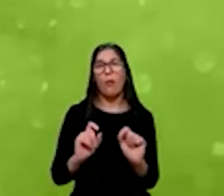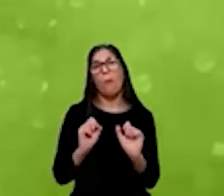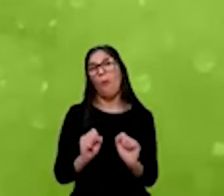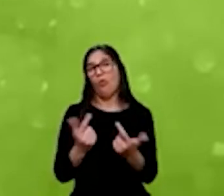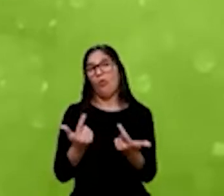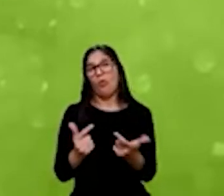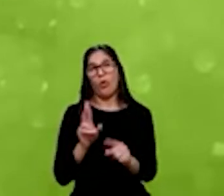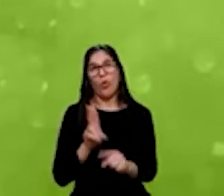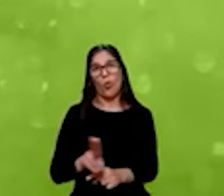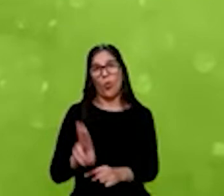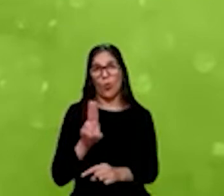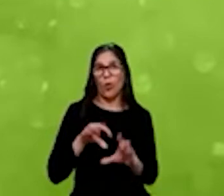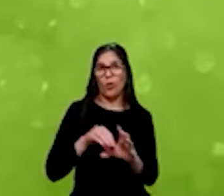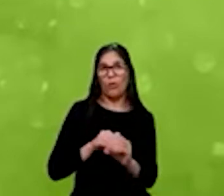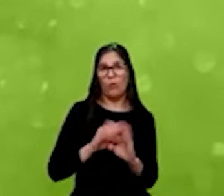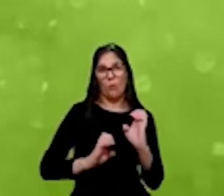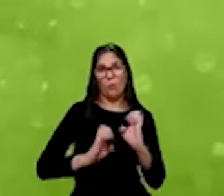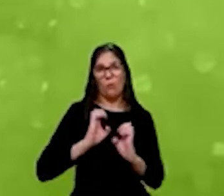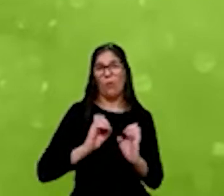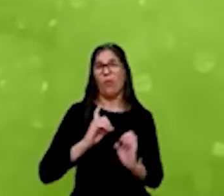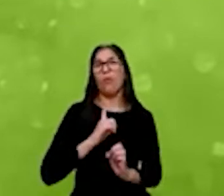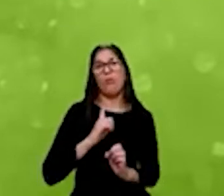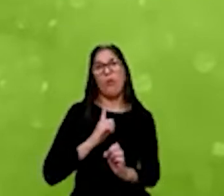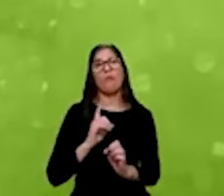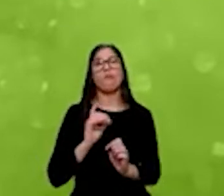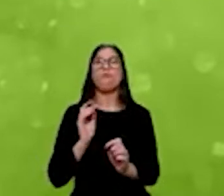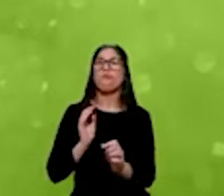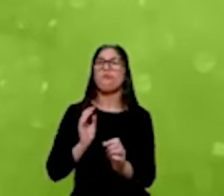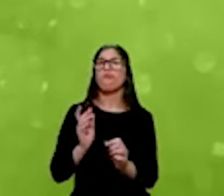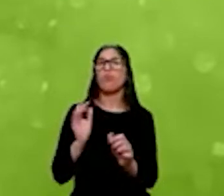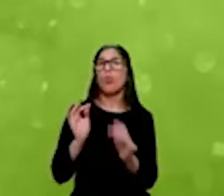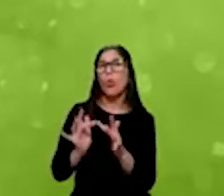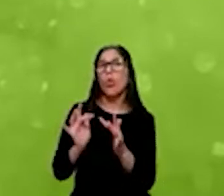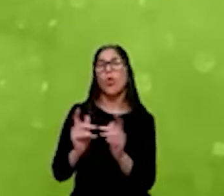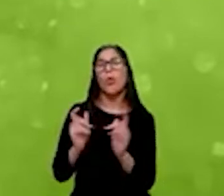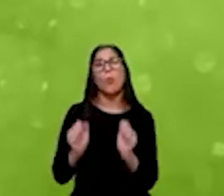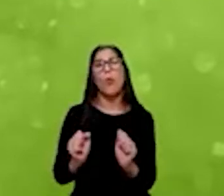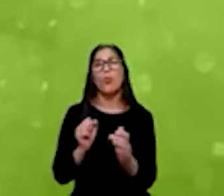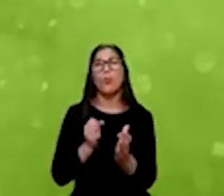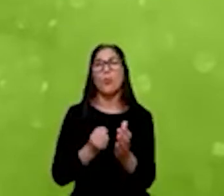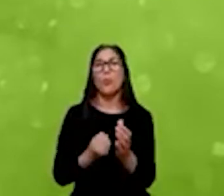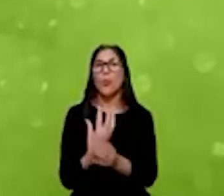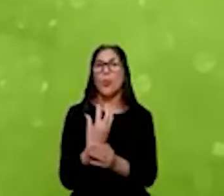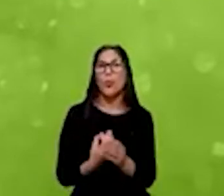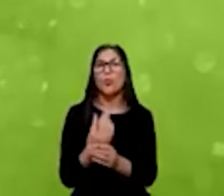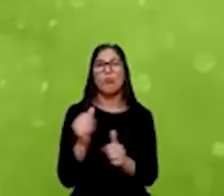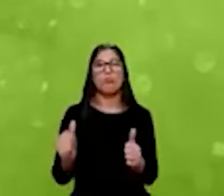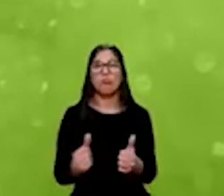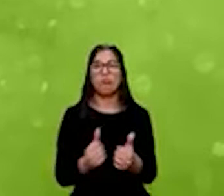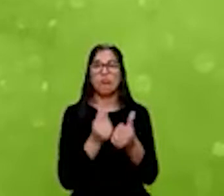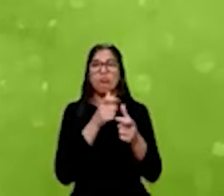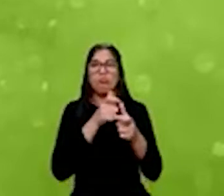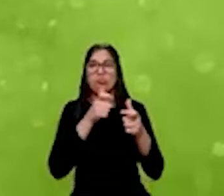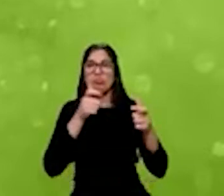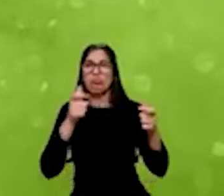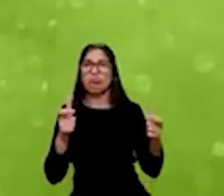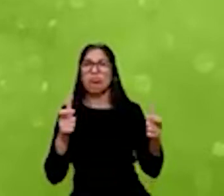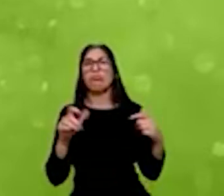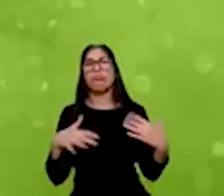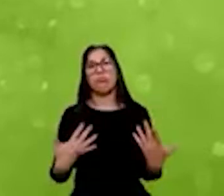internamente e isso faz com que aumente a sua produtividade e isso se traduz numa